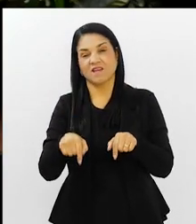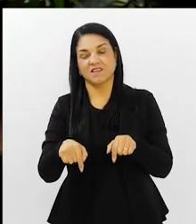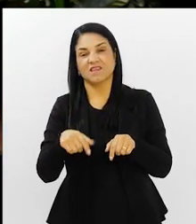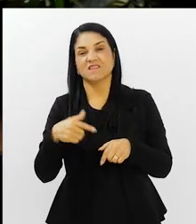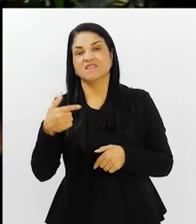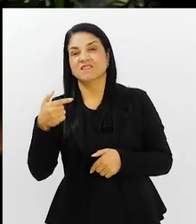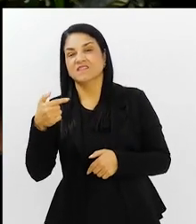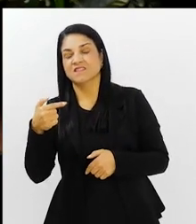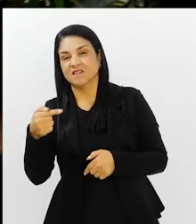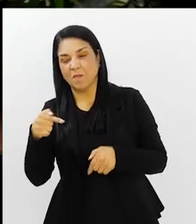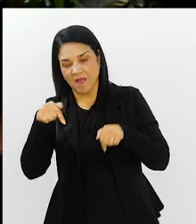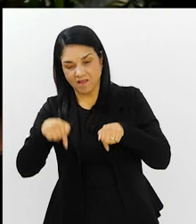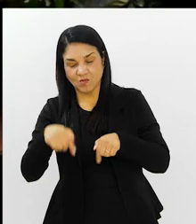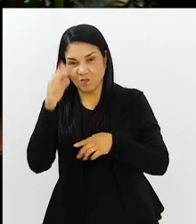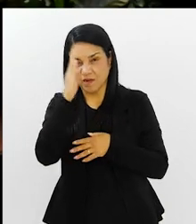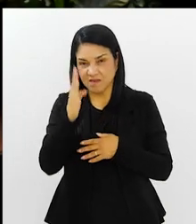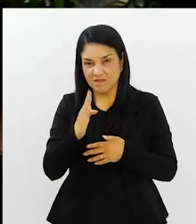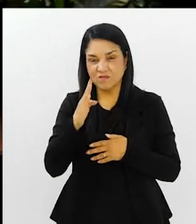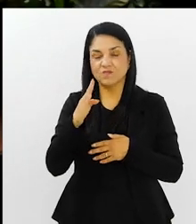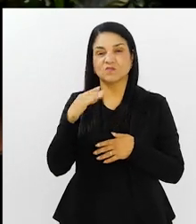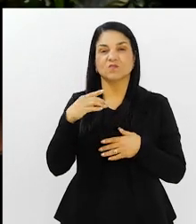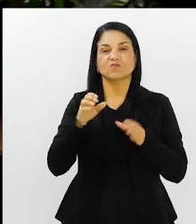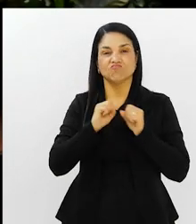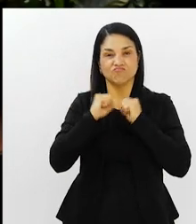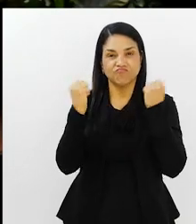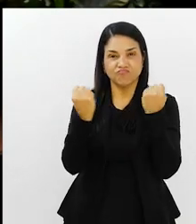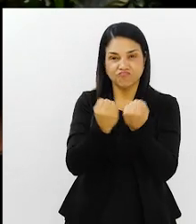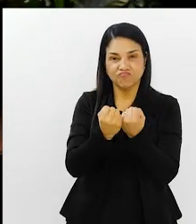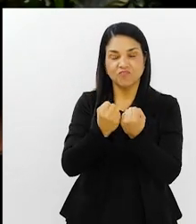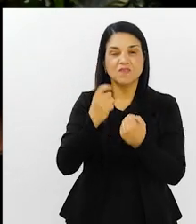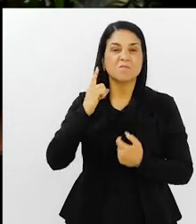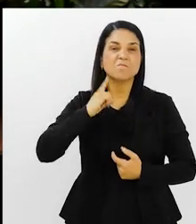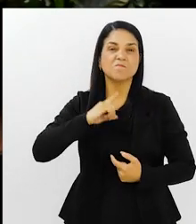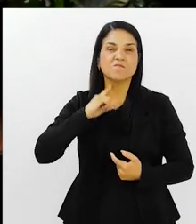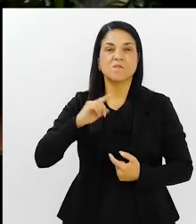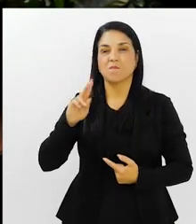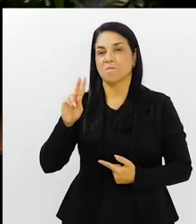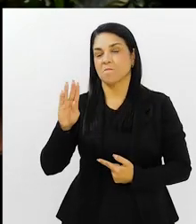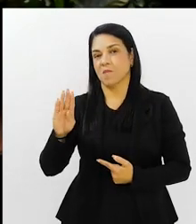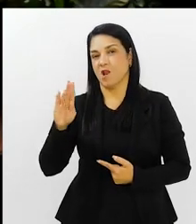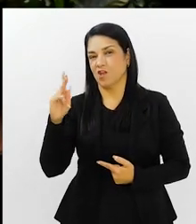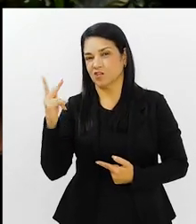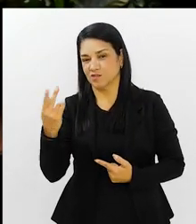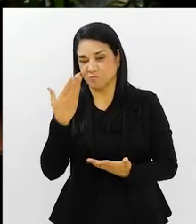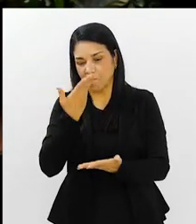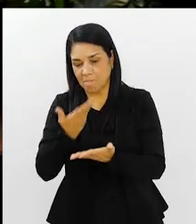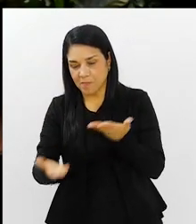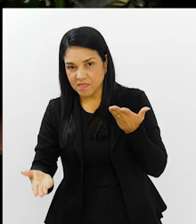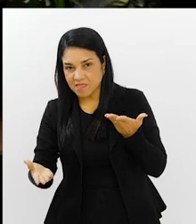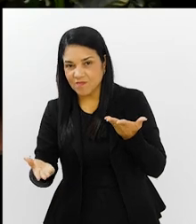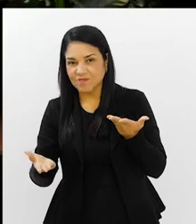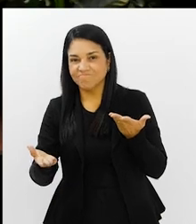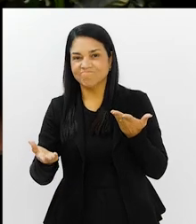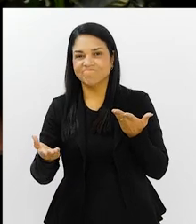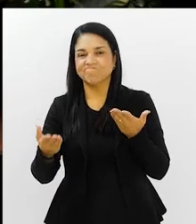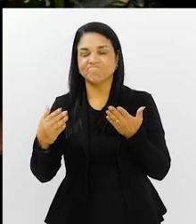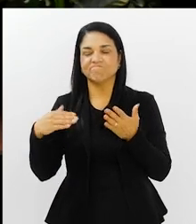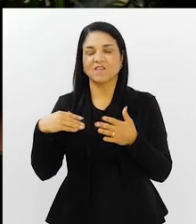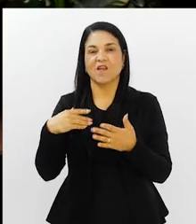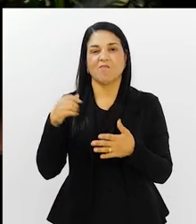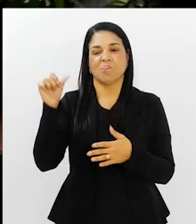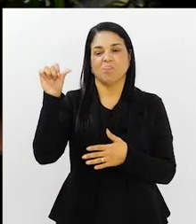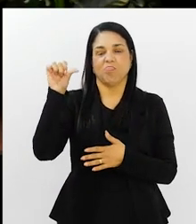Mineirão, na mais bela dos horizontes, que eu digo que é a capital mineira, belo horizonte. E aí, só